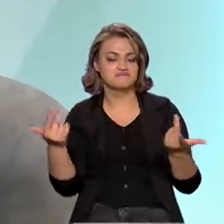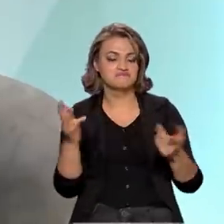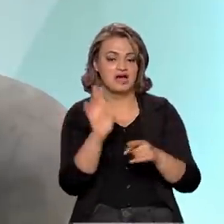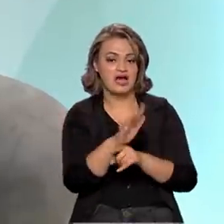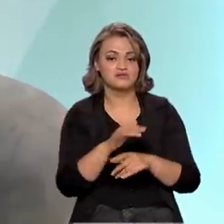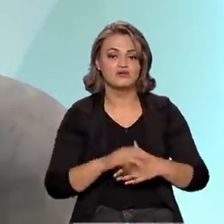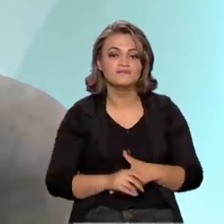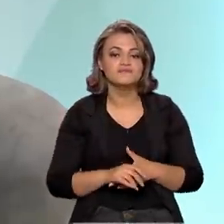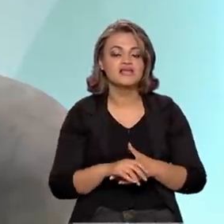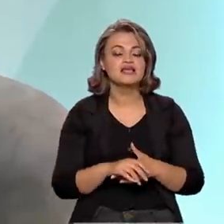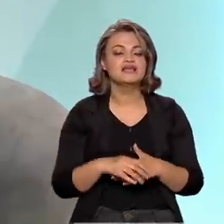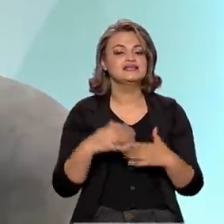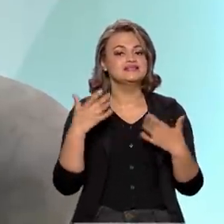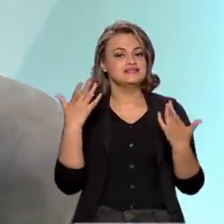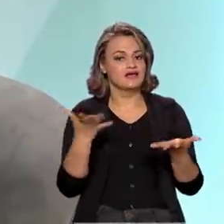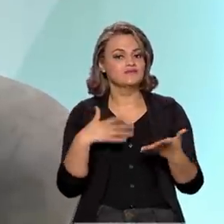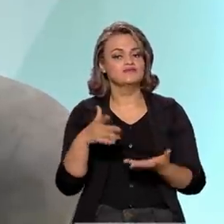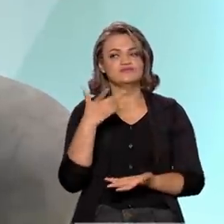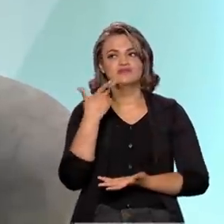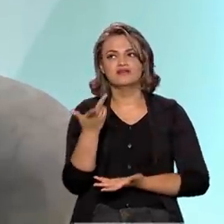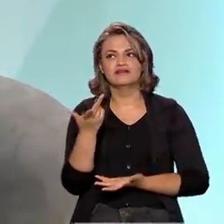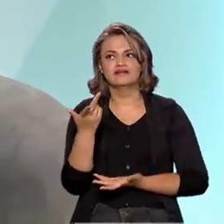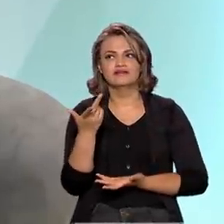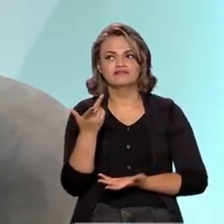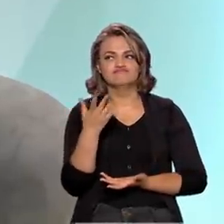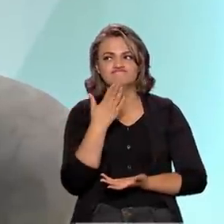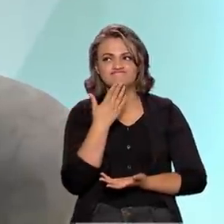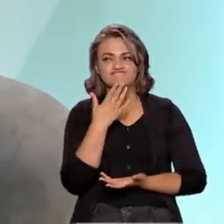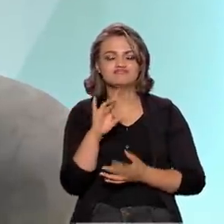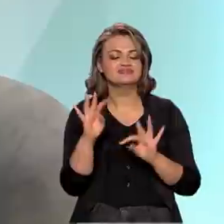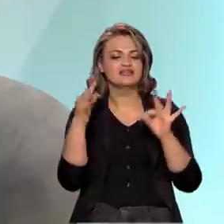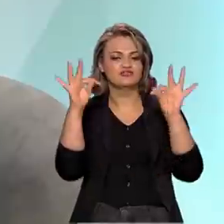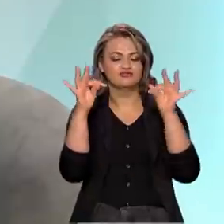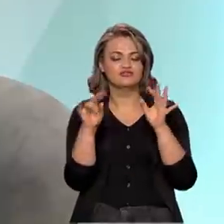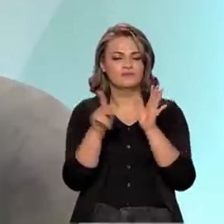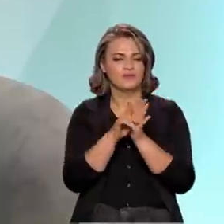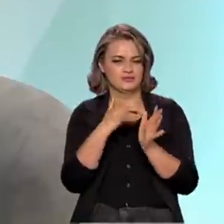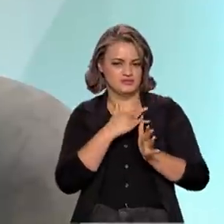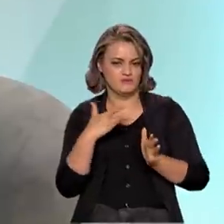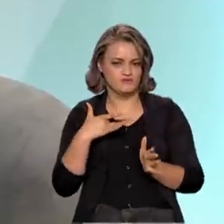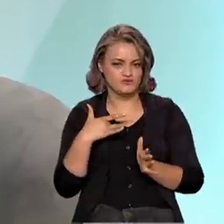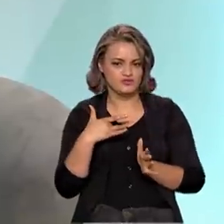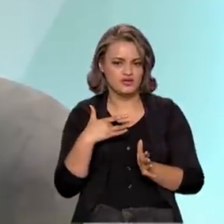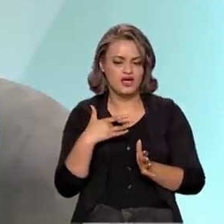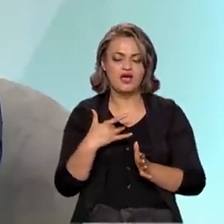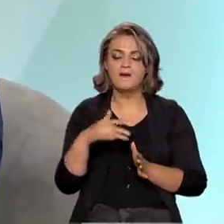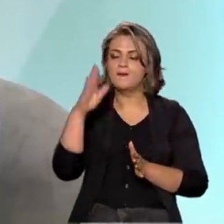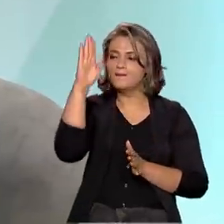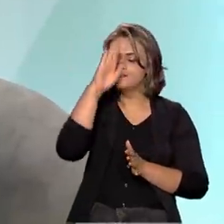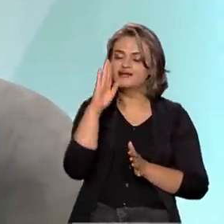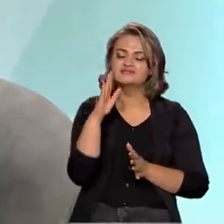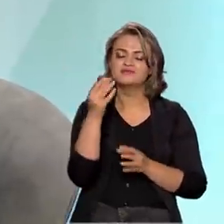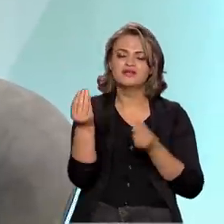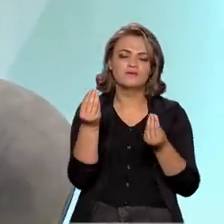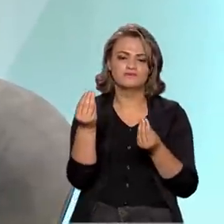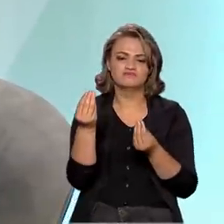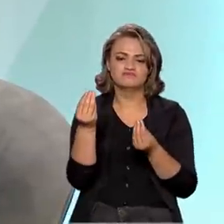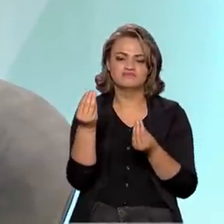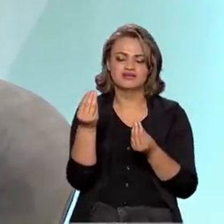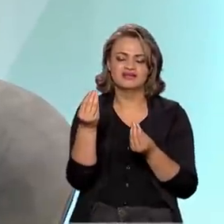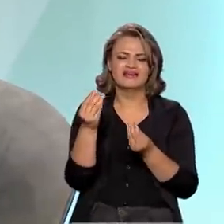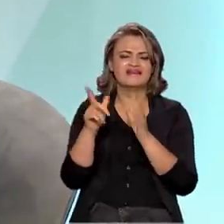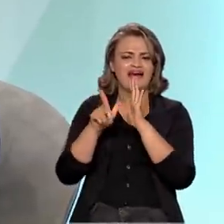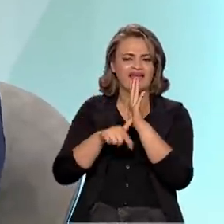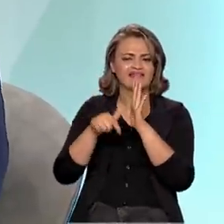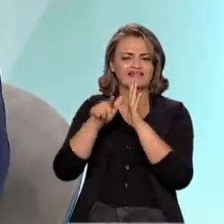E nessa área, quando a gente fala, por exemplo, de tecnologias da saúde, acho que o Brasil, ele foi ficando para trás durante muito